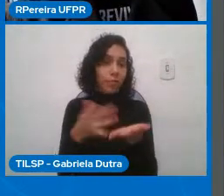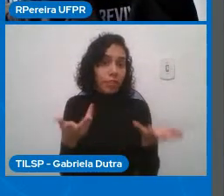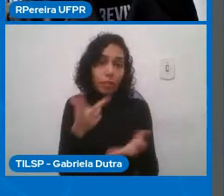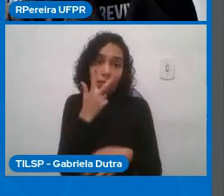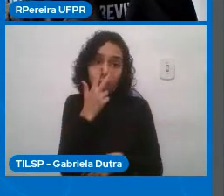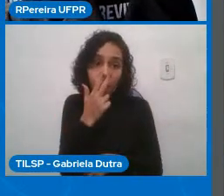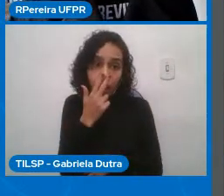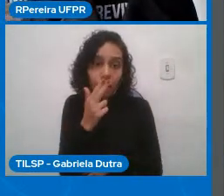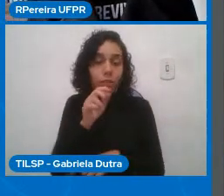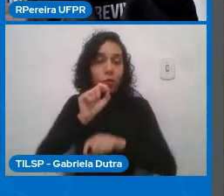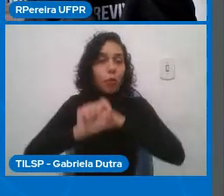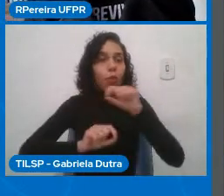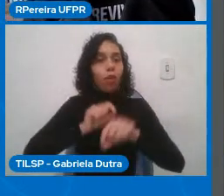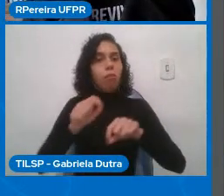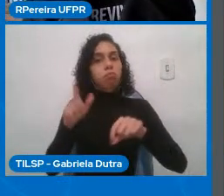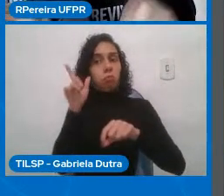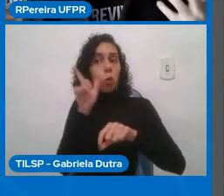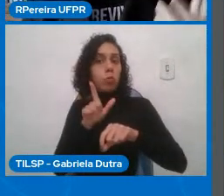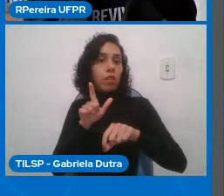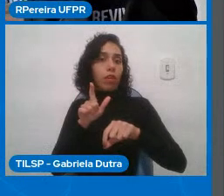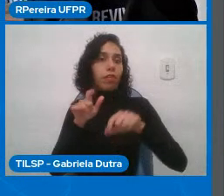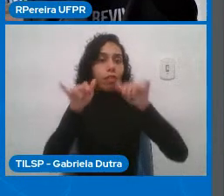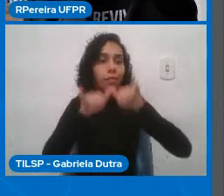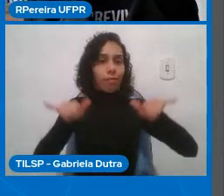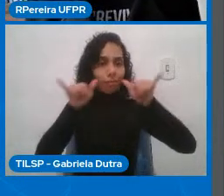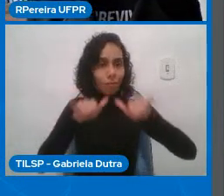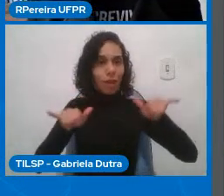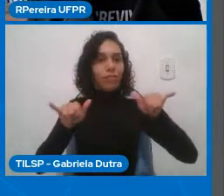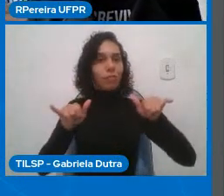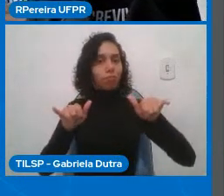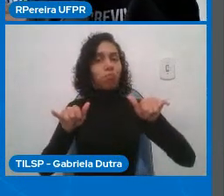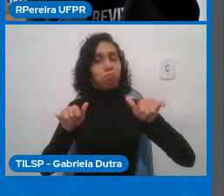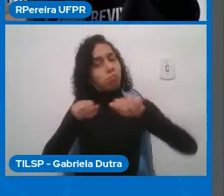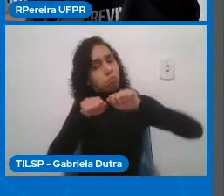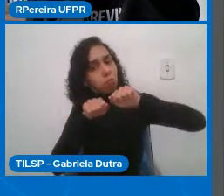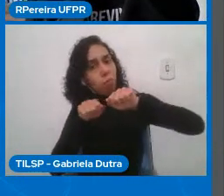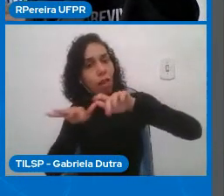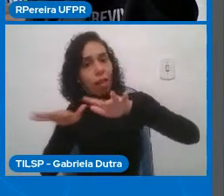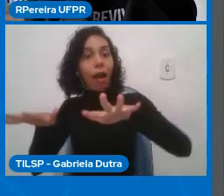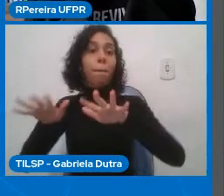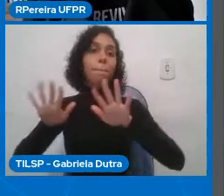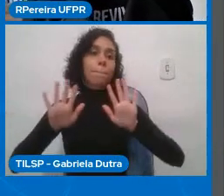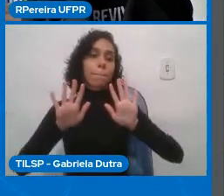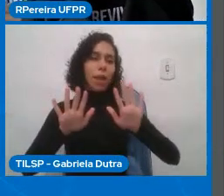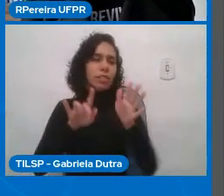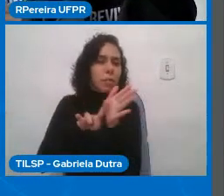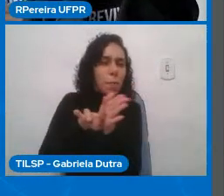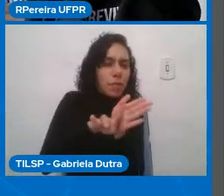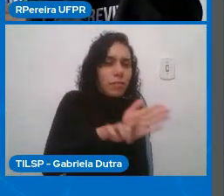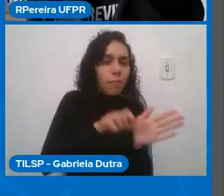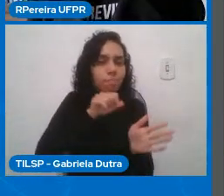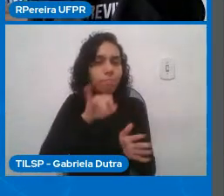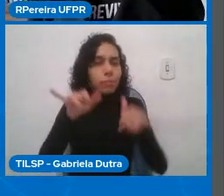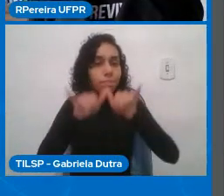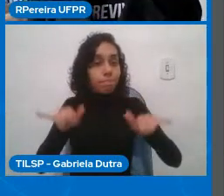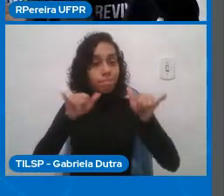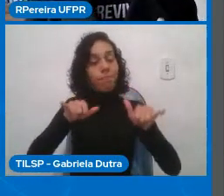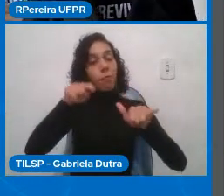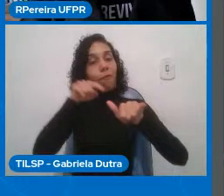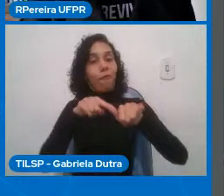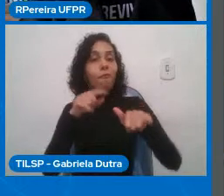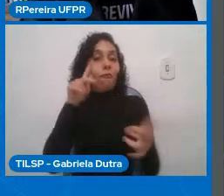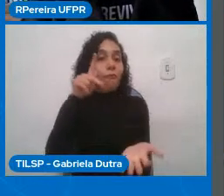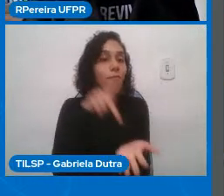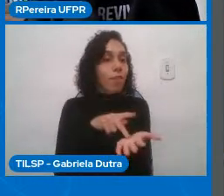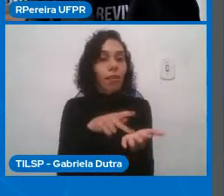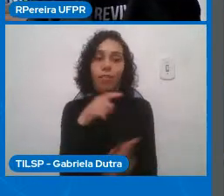disseminação de notícias, de informação, nesse caso, notícias falsas. Outro